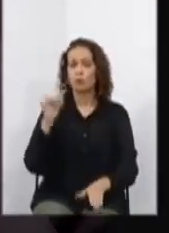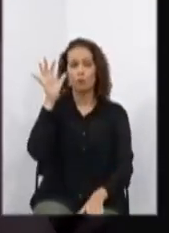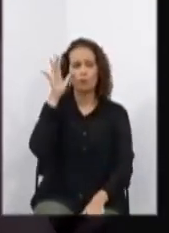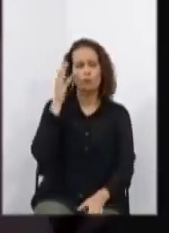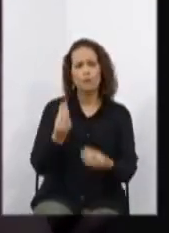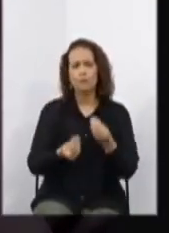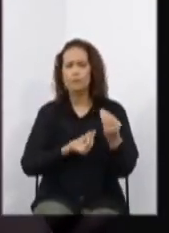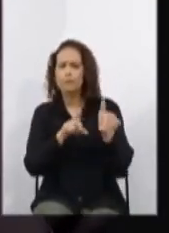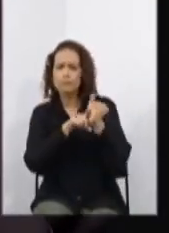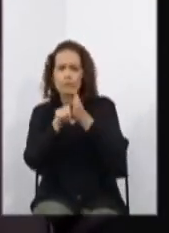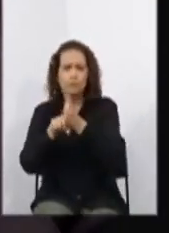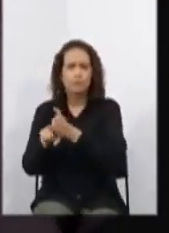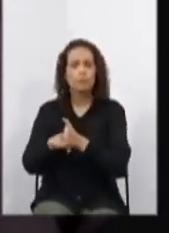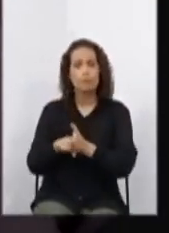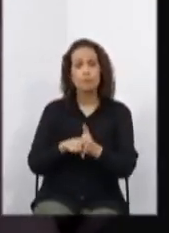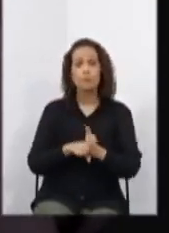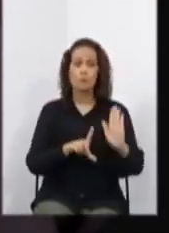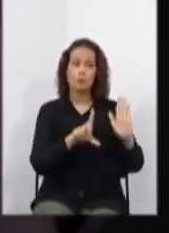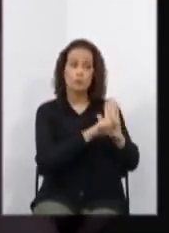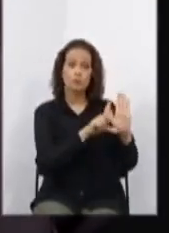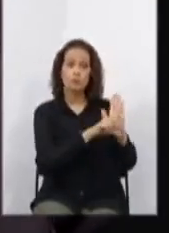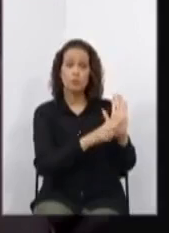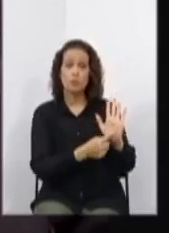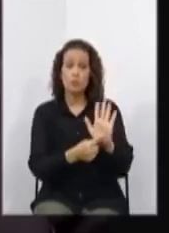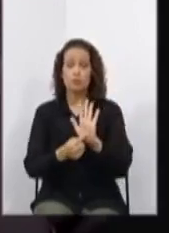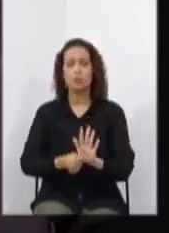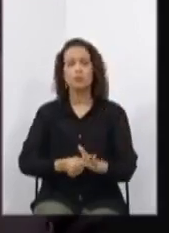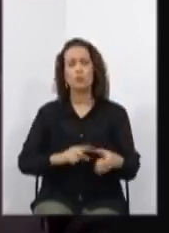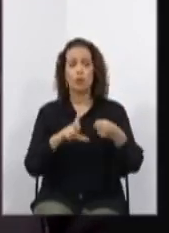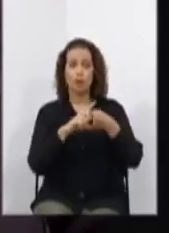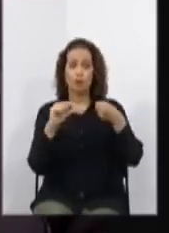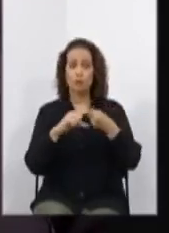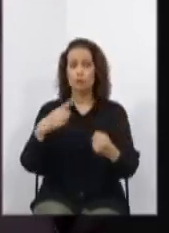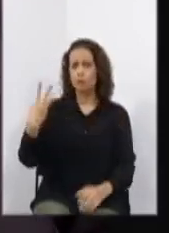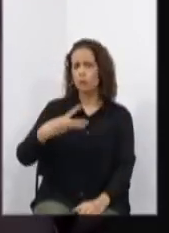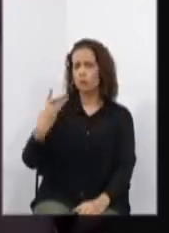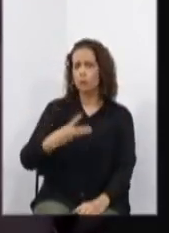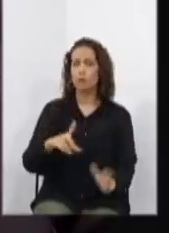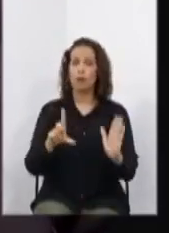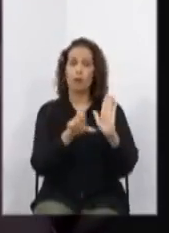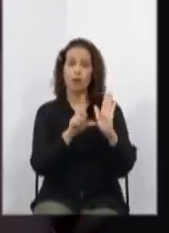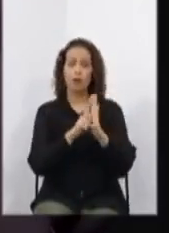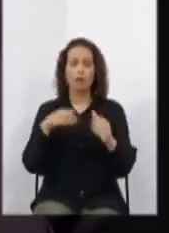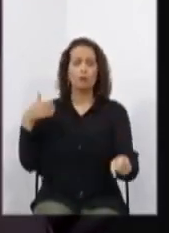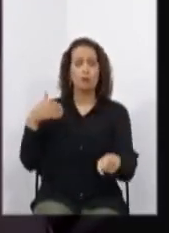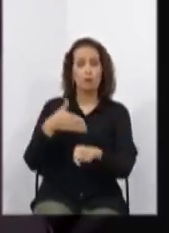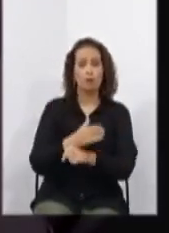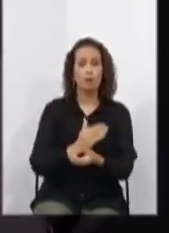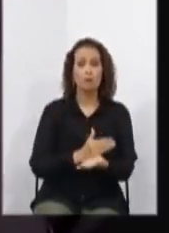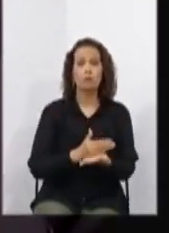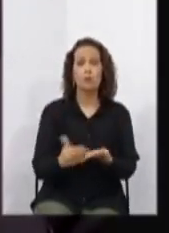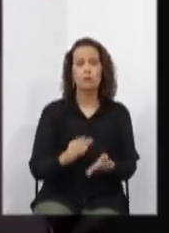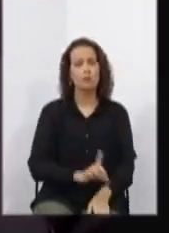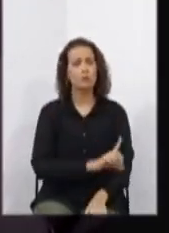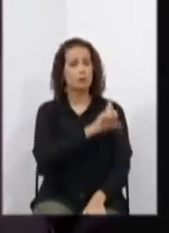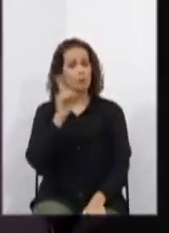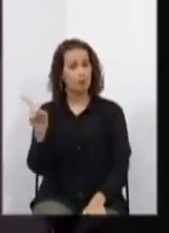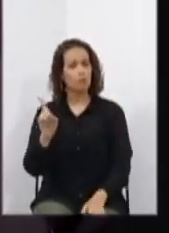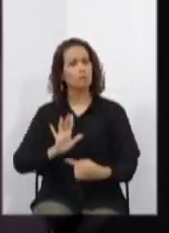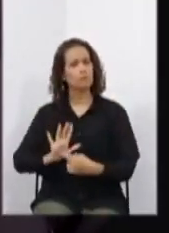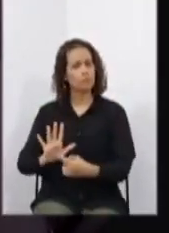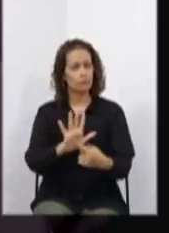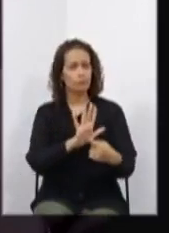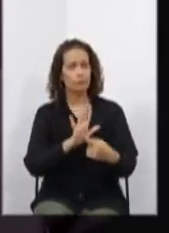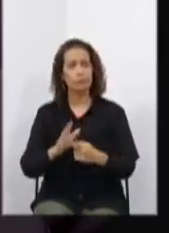vigente. Artigo 3º, esta lei entra em vigor na data de sua publicação.